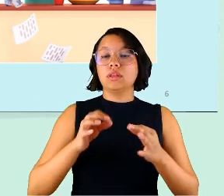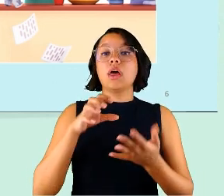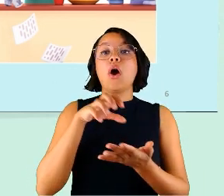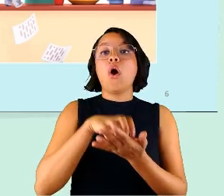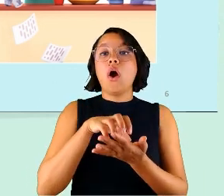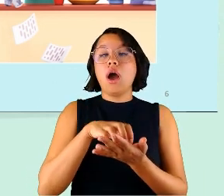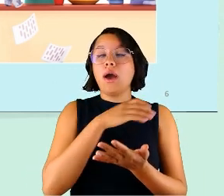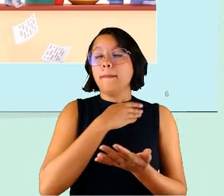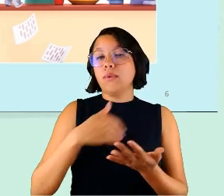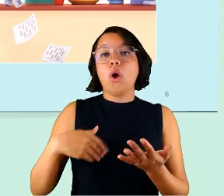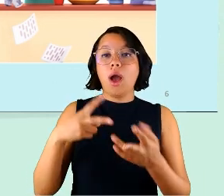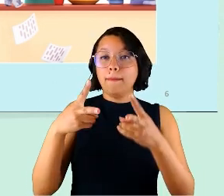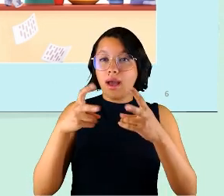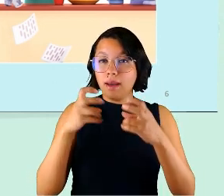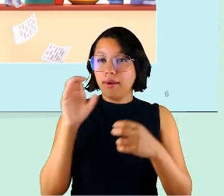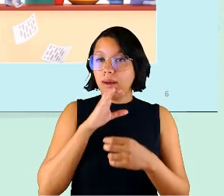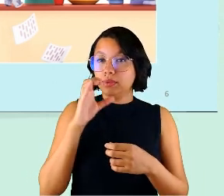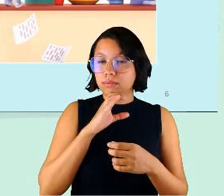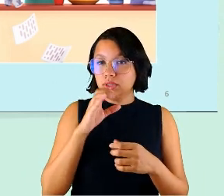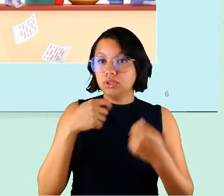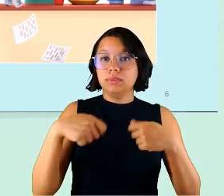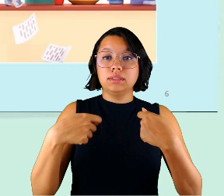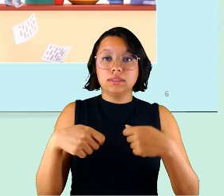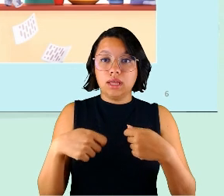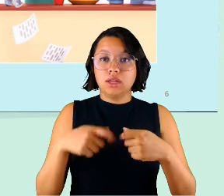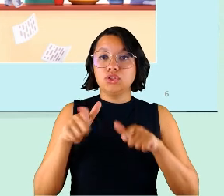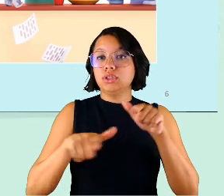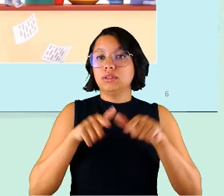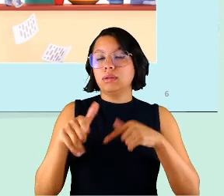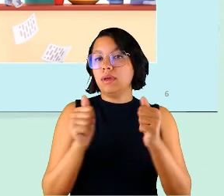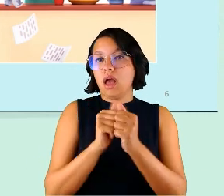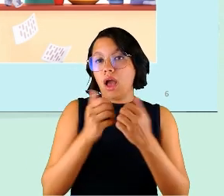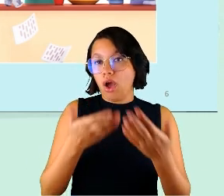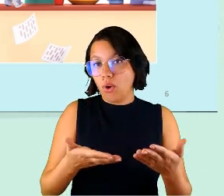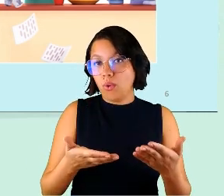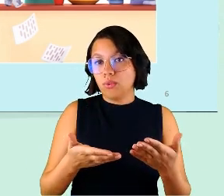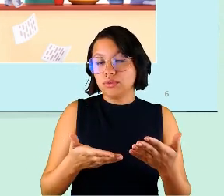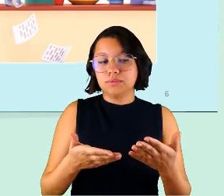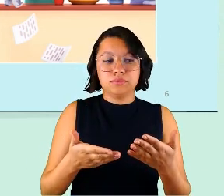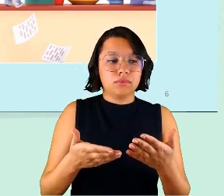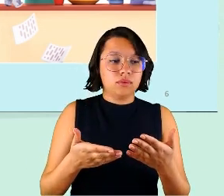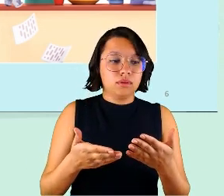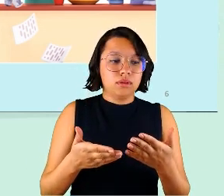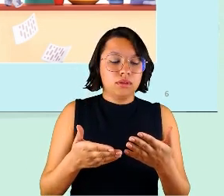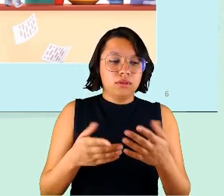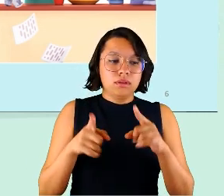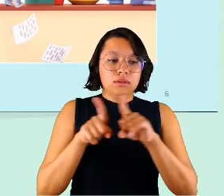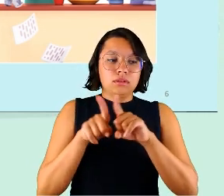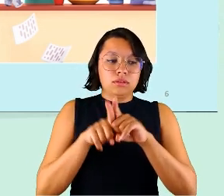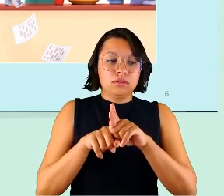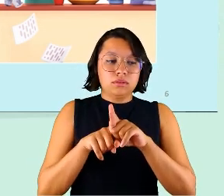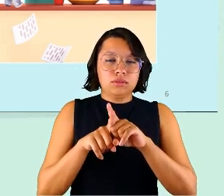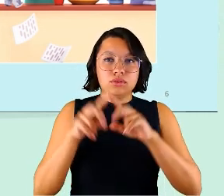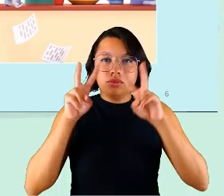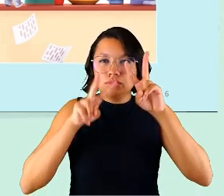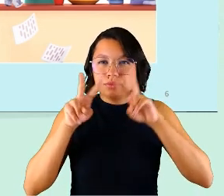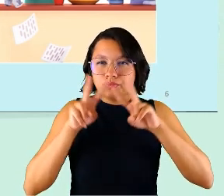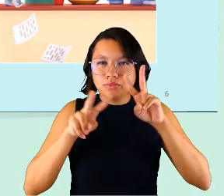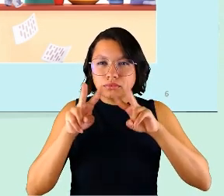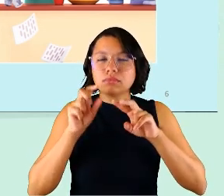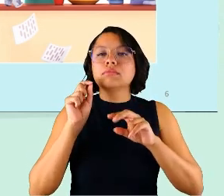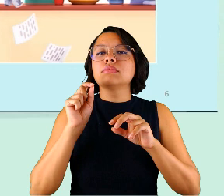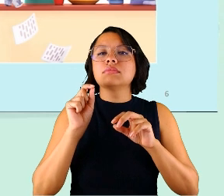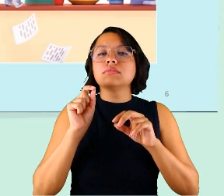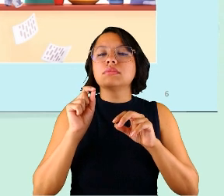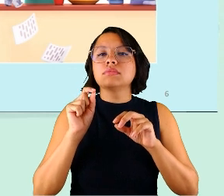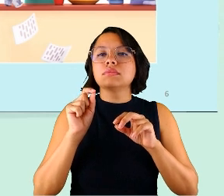públicas perceberam imediatamente a necessidade de trabalhar com isso, né, e de verificar de